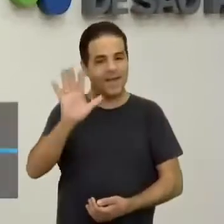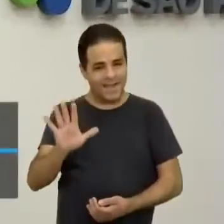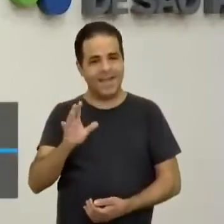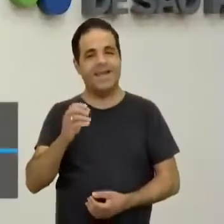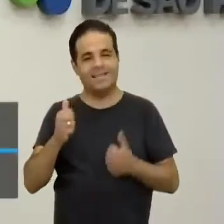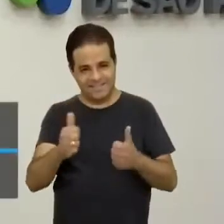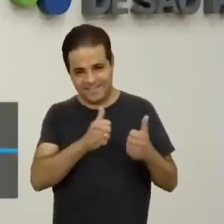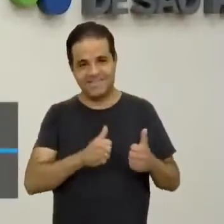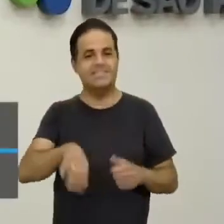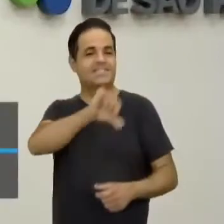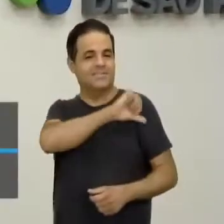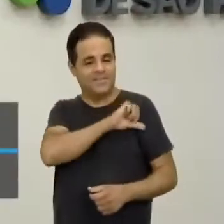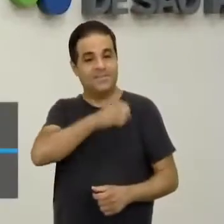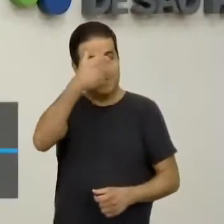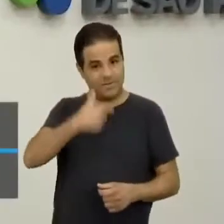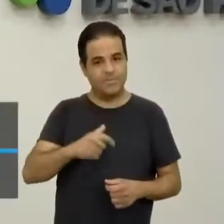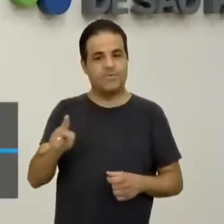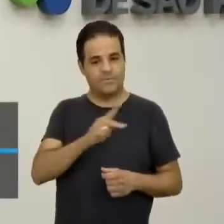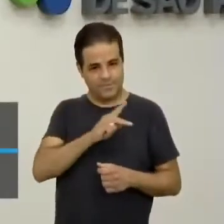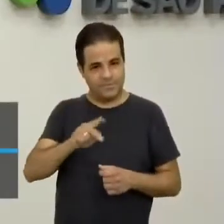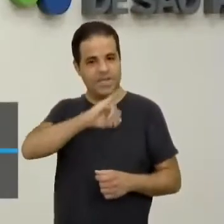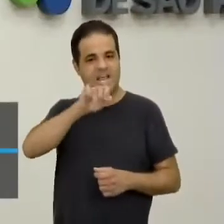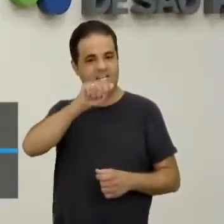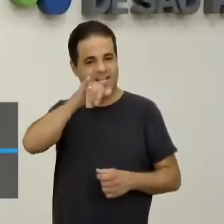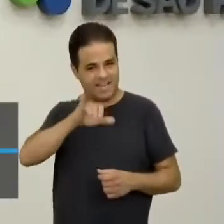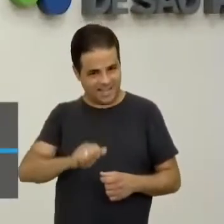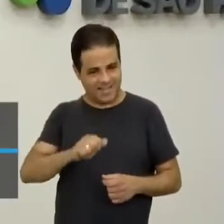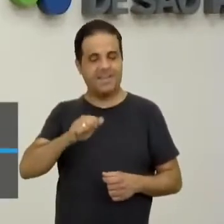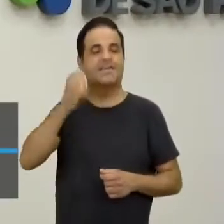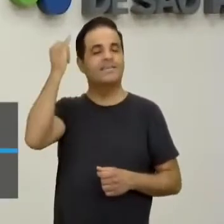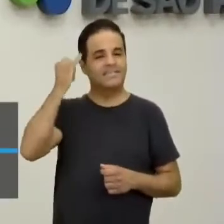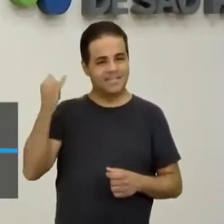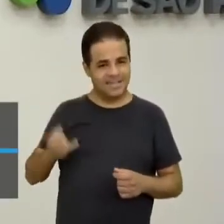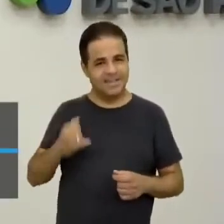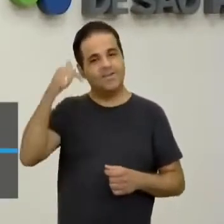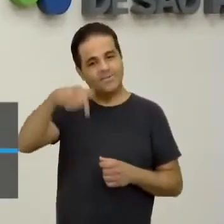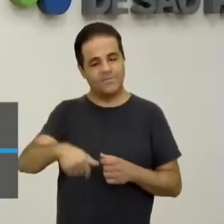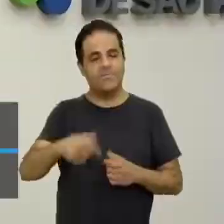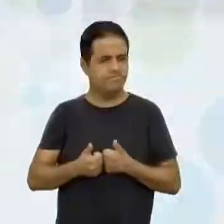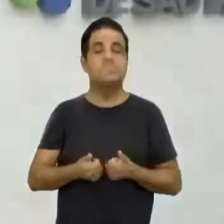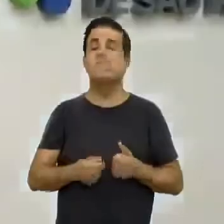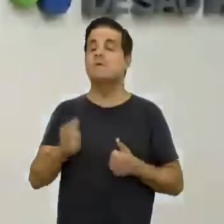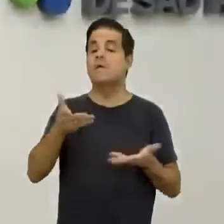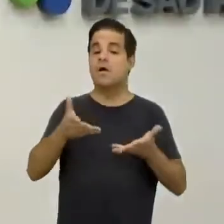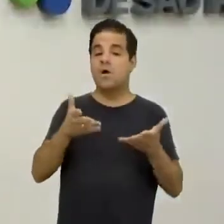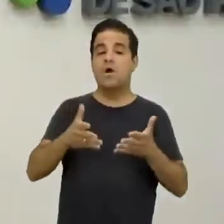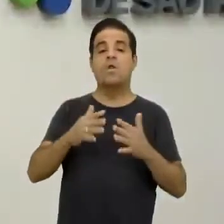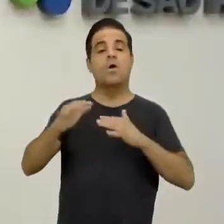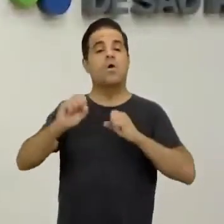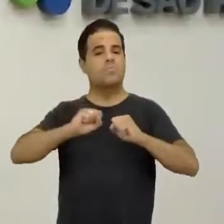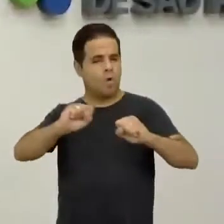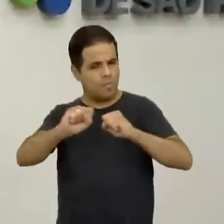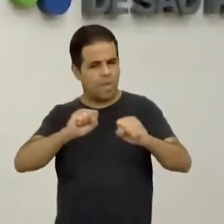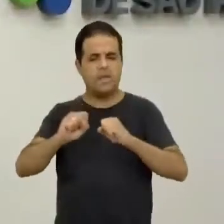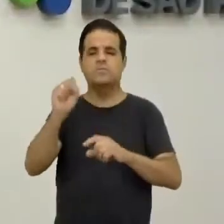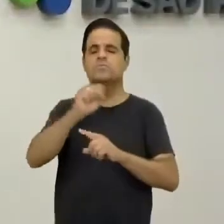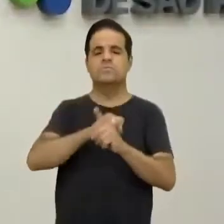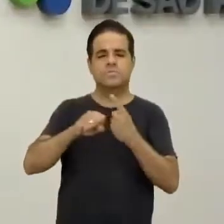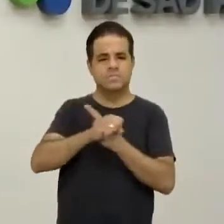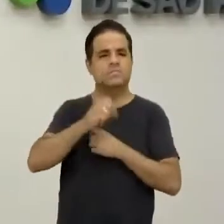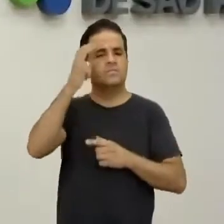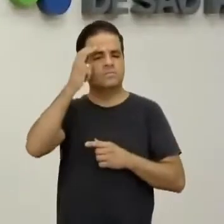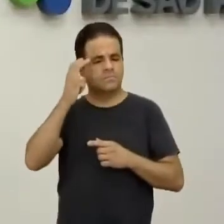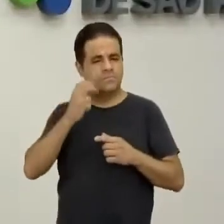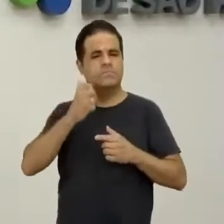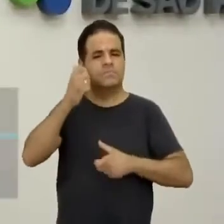Olá, pessoal do nono ano, eu a professora Janaína Jardim, sejam bem-vindos à nossa aula de história. Então, movimentos sociais e culturais, né, foi feito